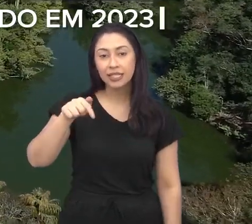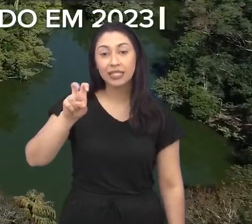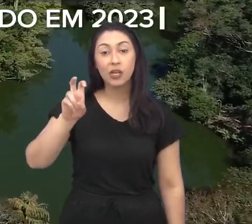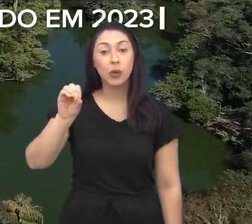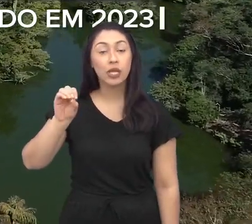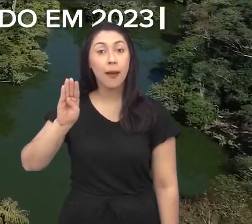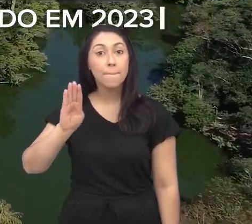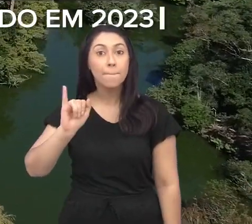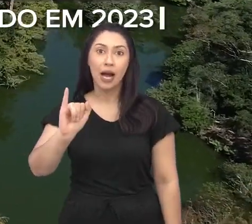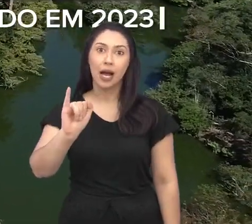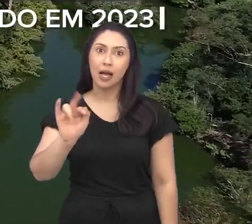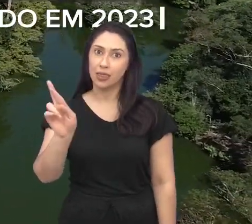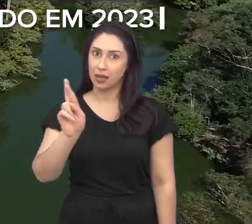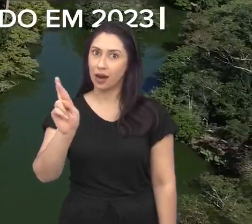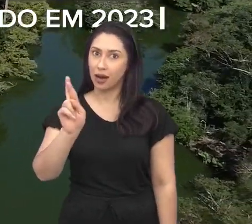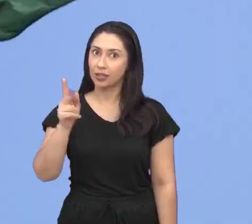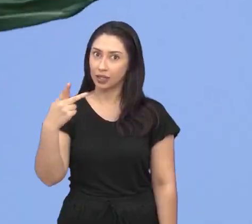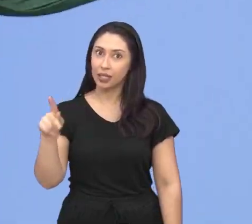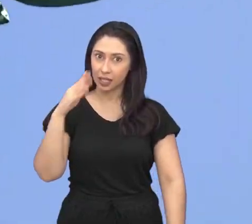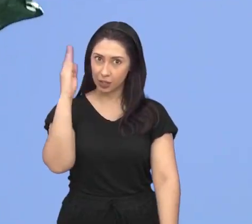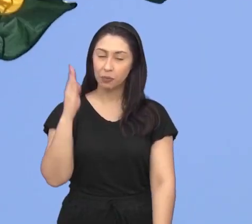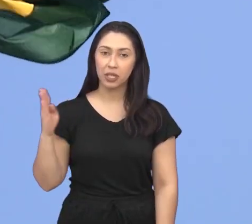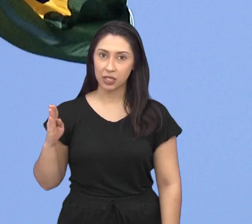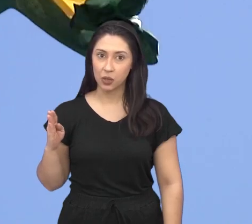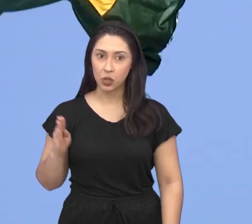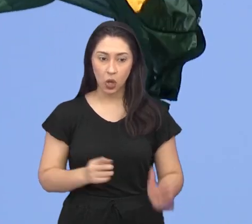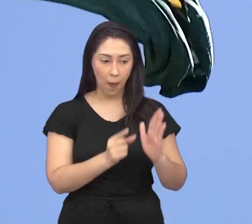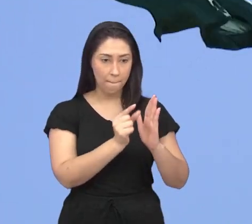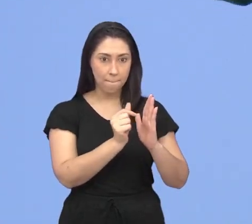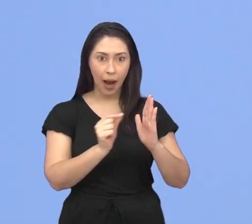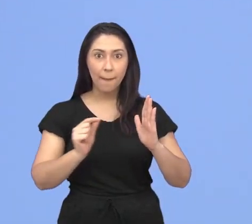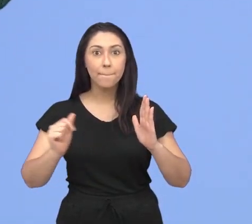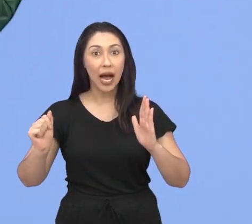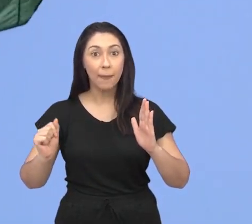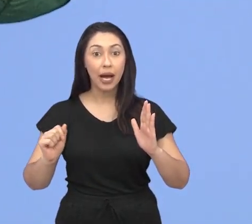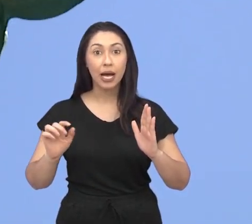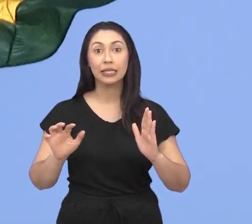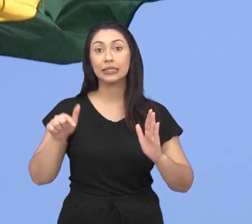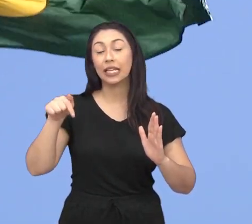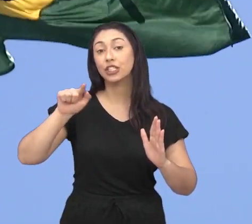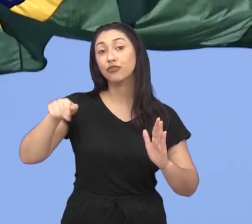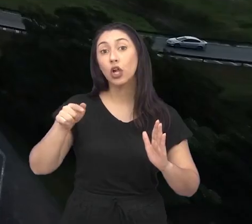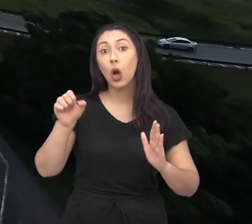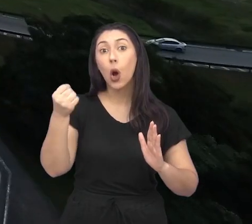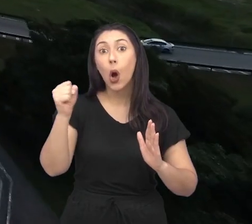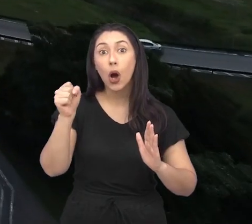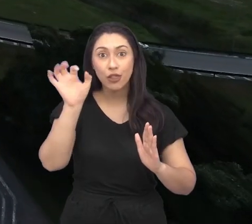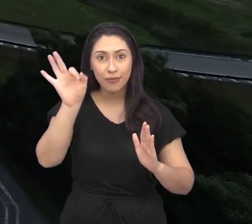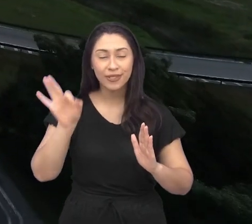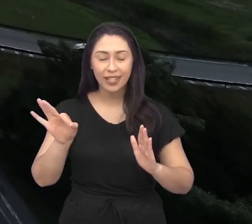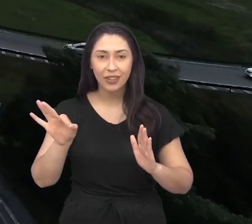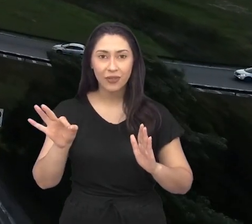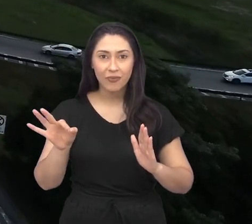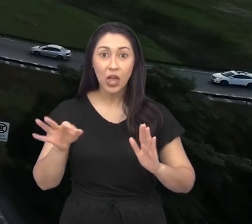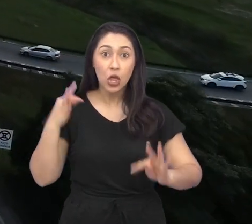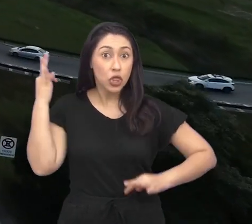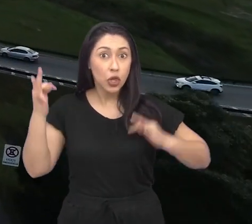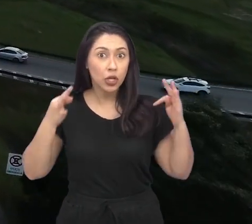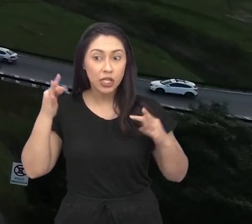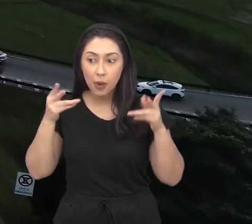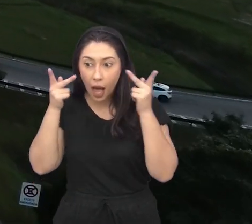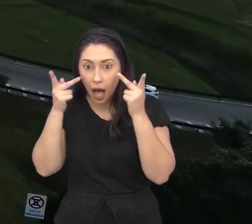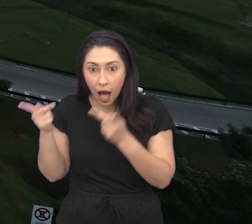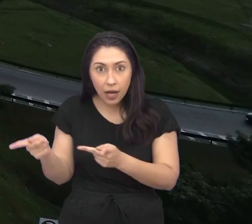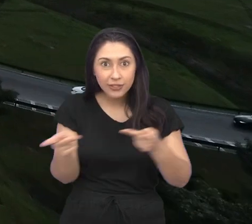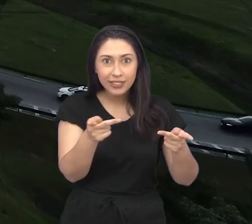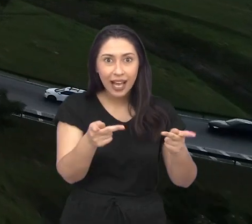bilhões de reais no Brasil, o que representa 7,8% do PIB. As visitas de turistas ao país